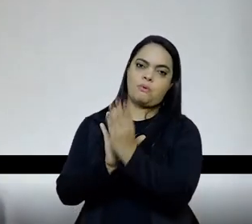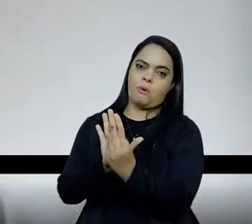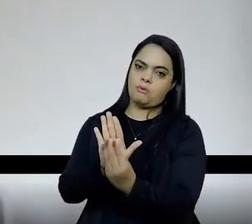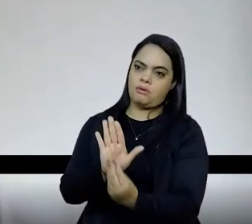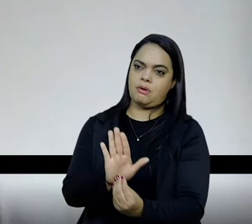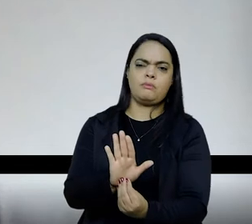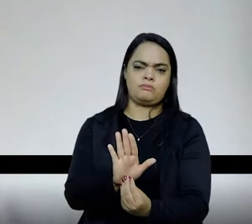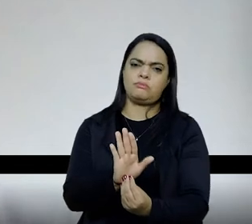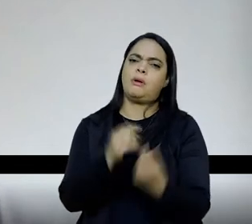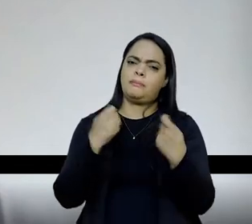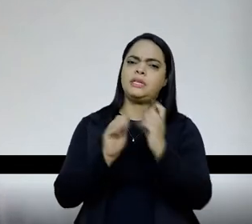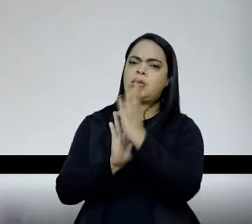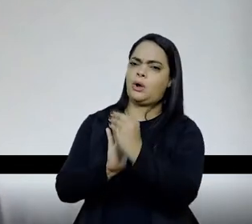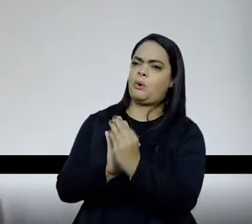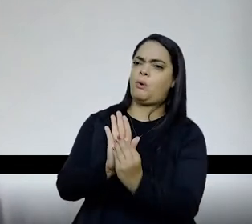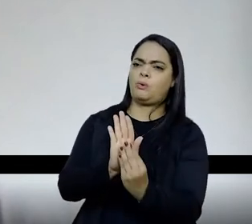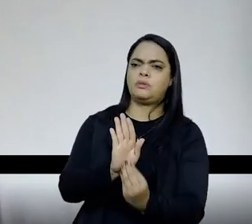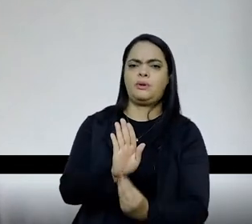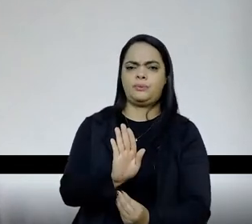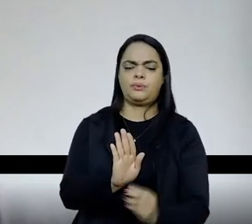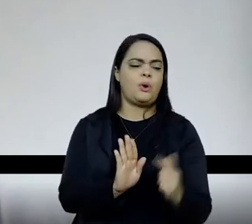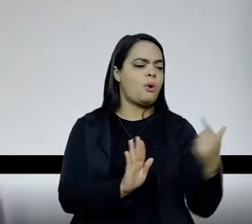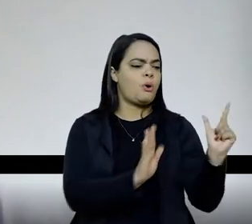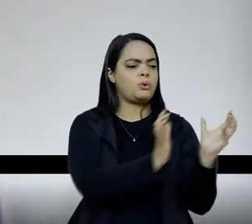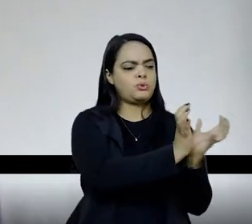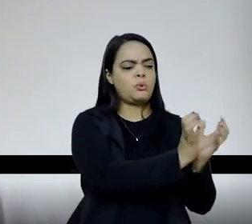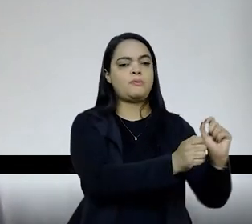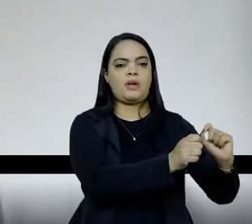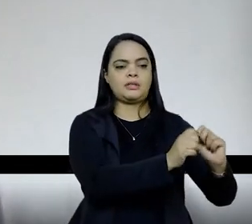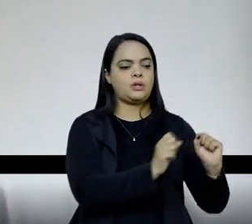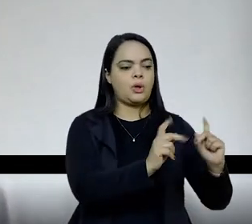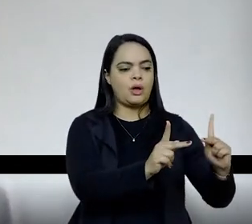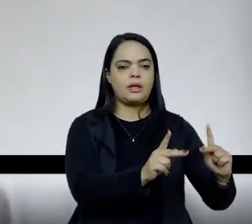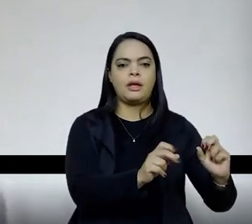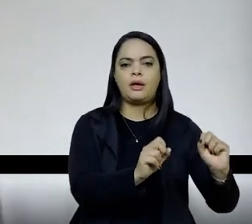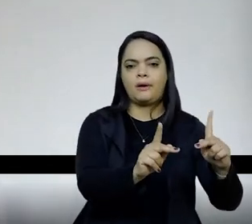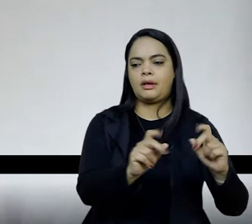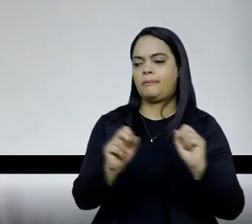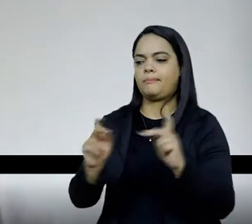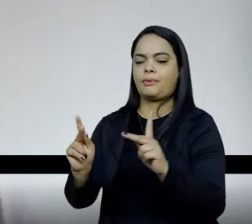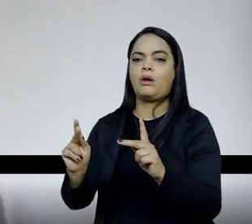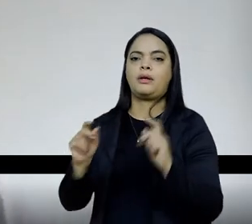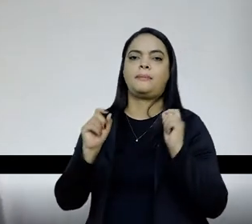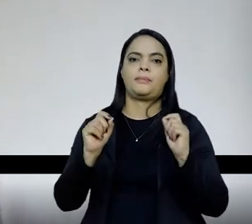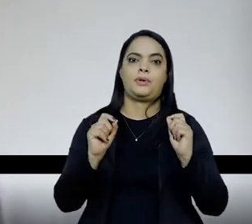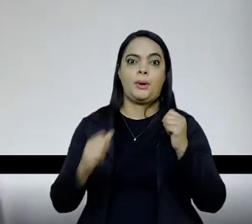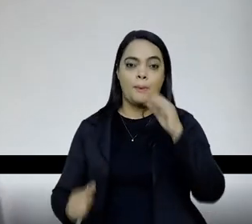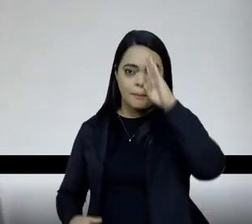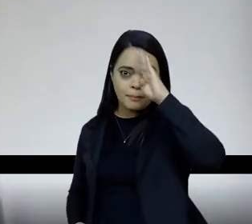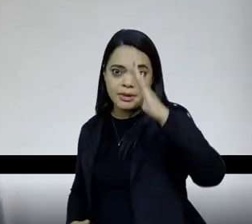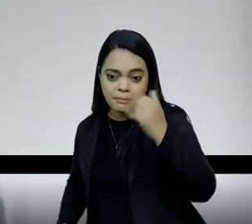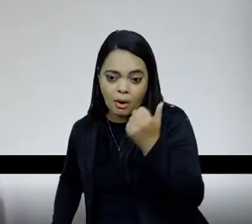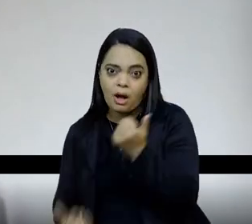seja, tudo que a gente, que os outros GTs estavam fazendo, uma espécie de antessala, de sustentação,